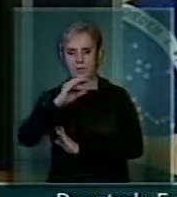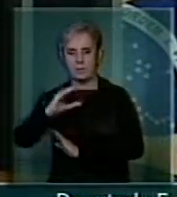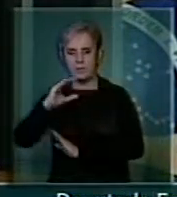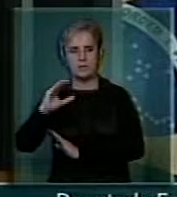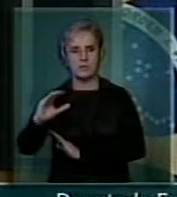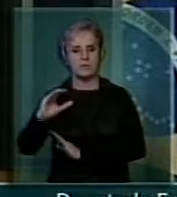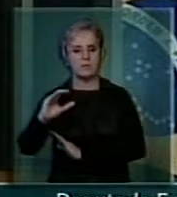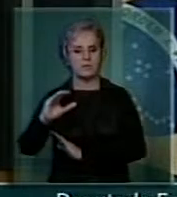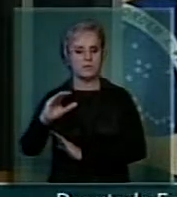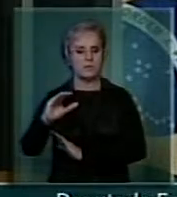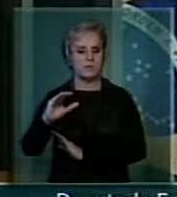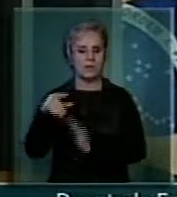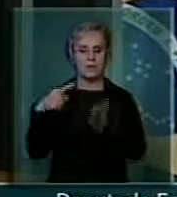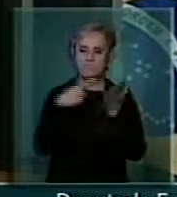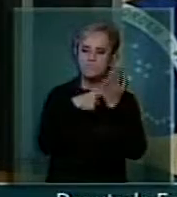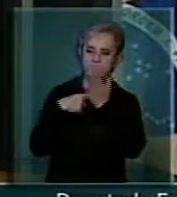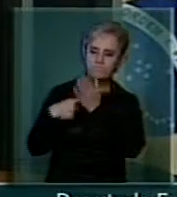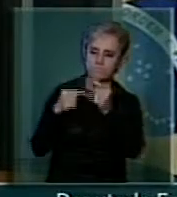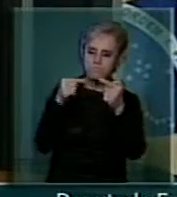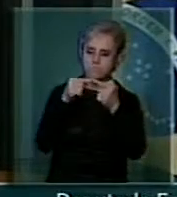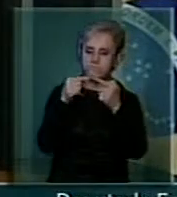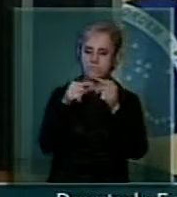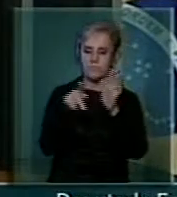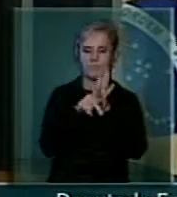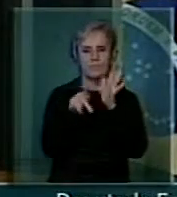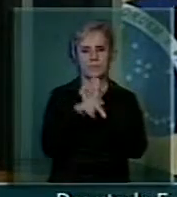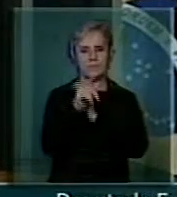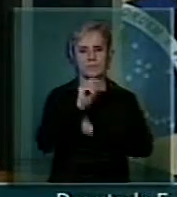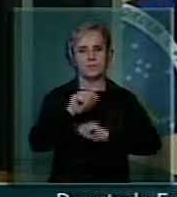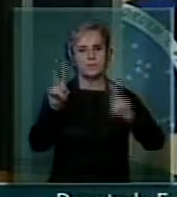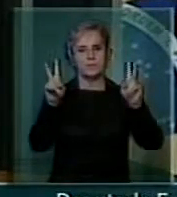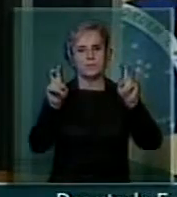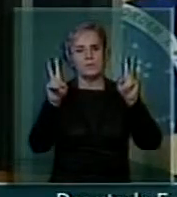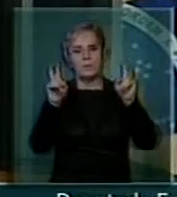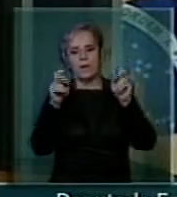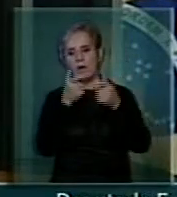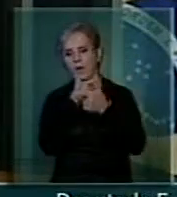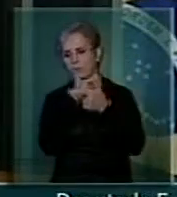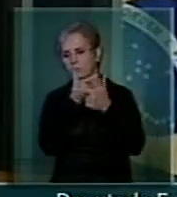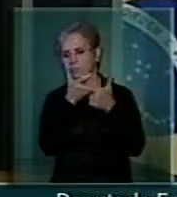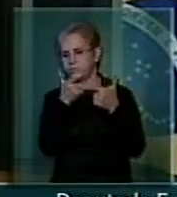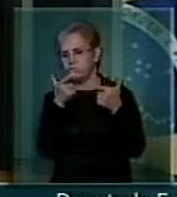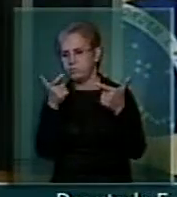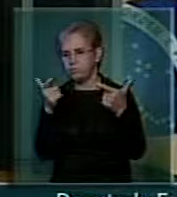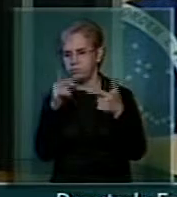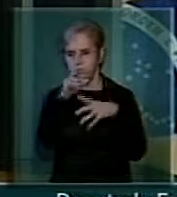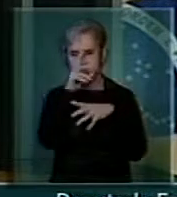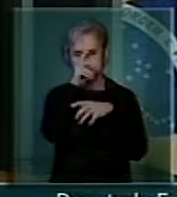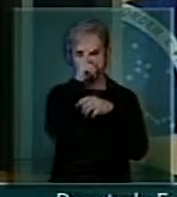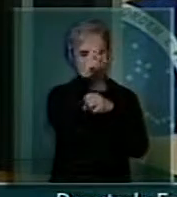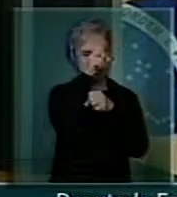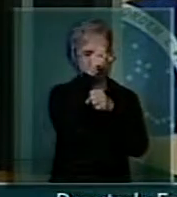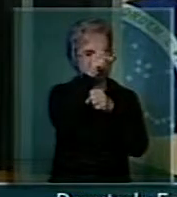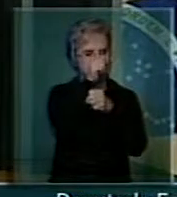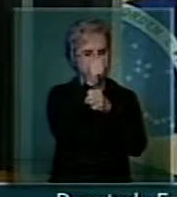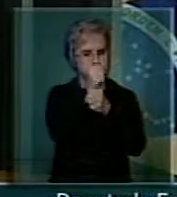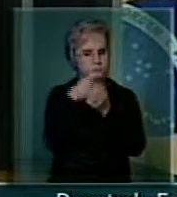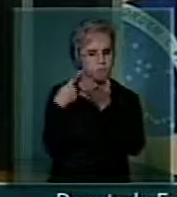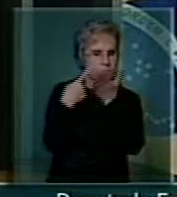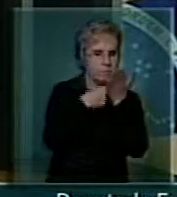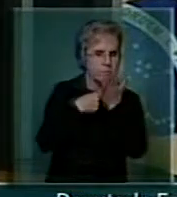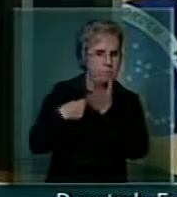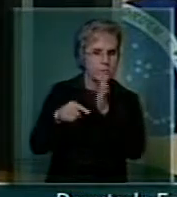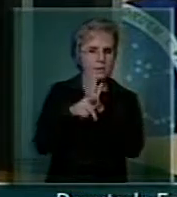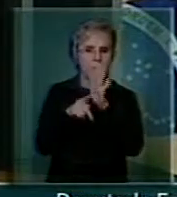não houve consenso sobre a intensidade ou sobre a